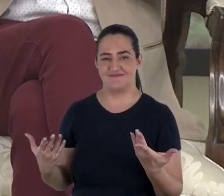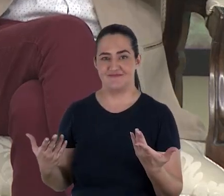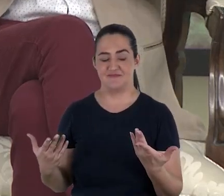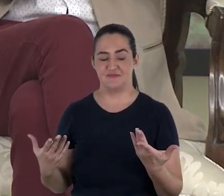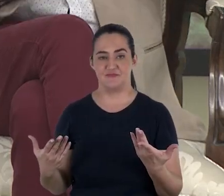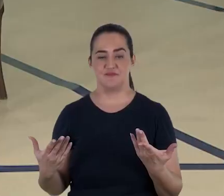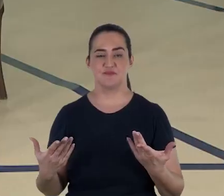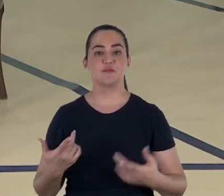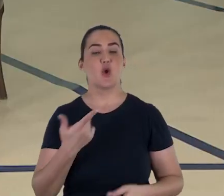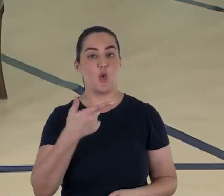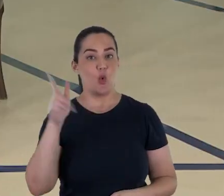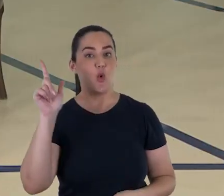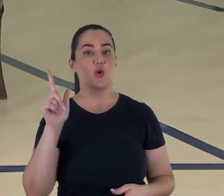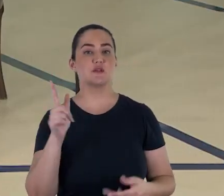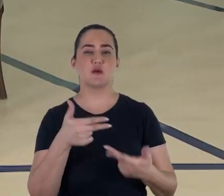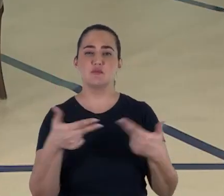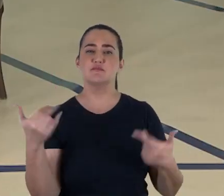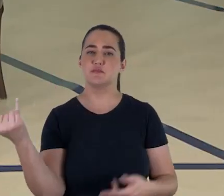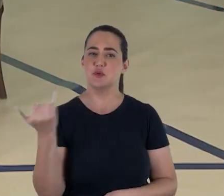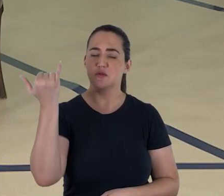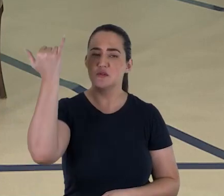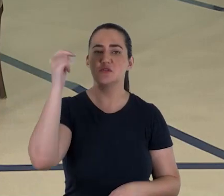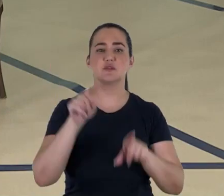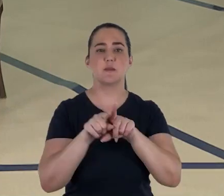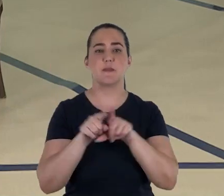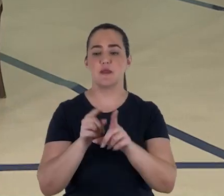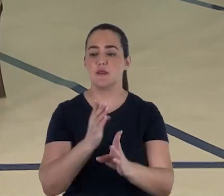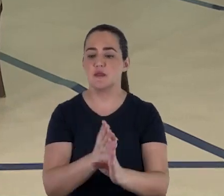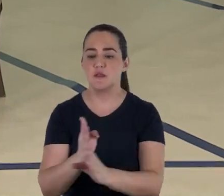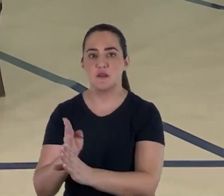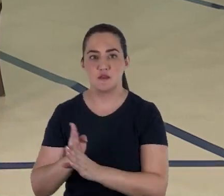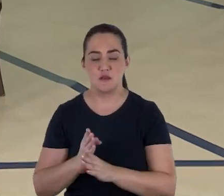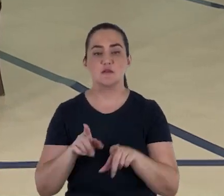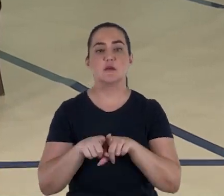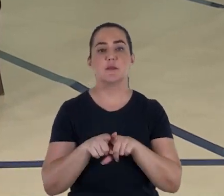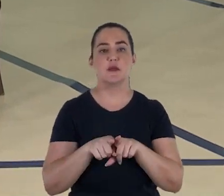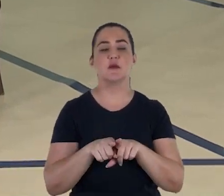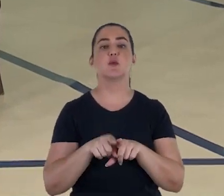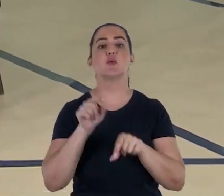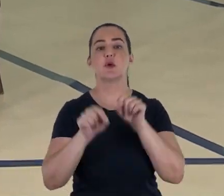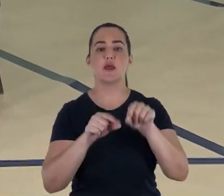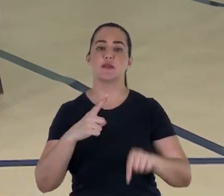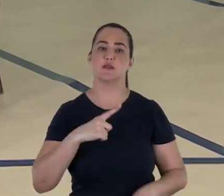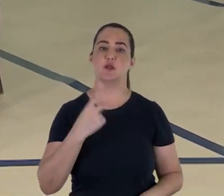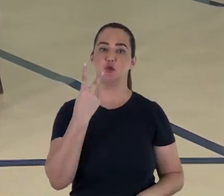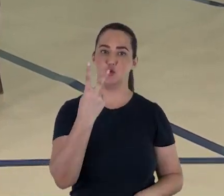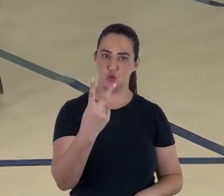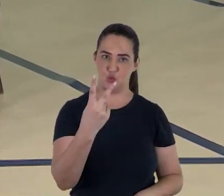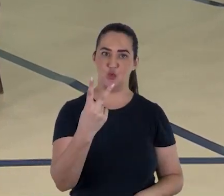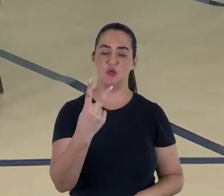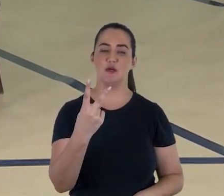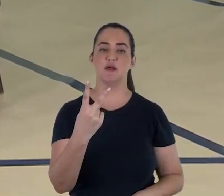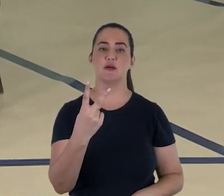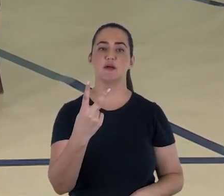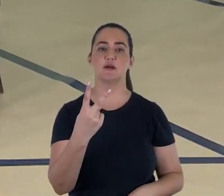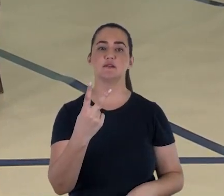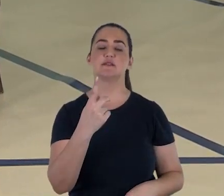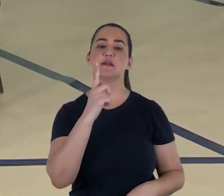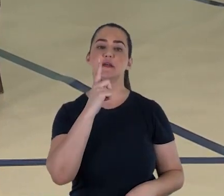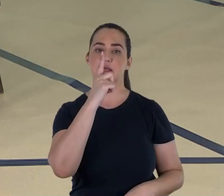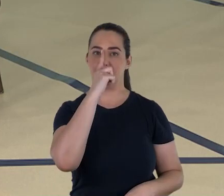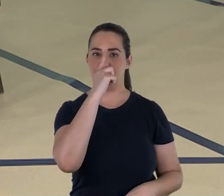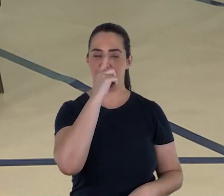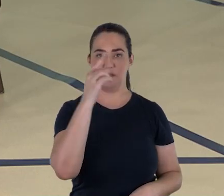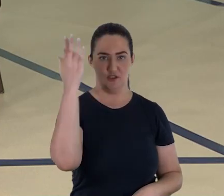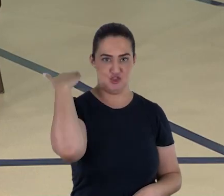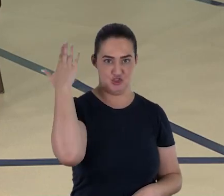Qumran. Outra importância desse achado, desse estudo, é que temos duas versões gregas antigas para o livro de